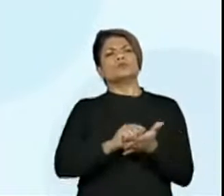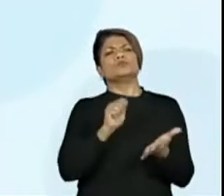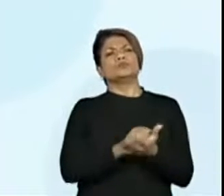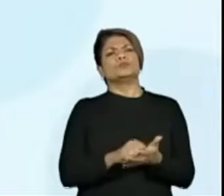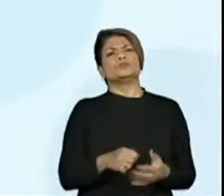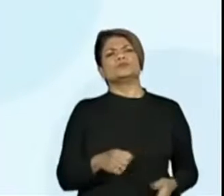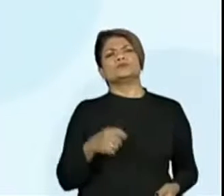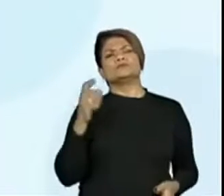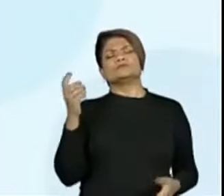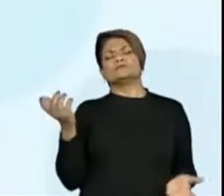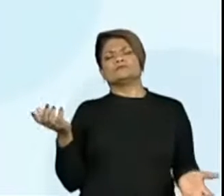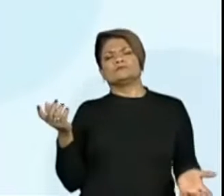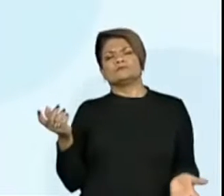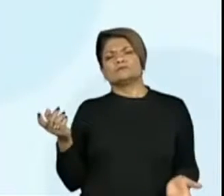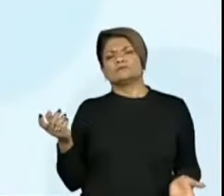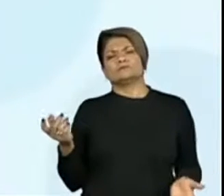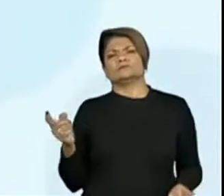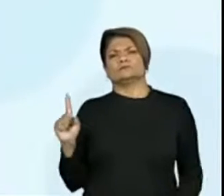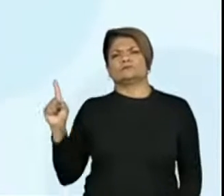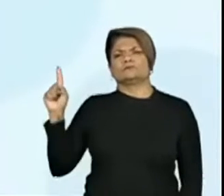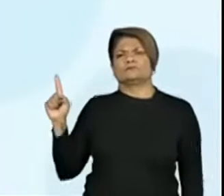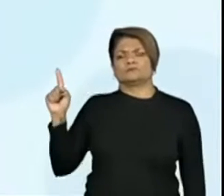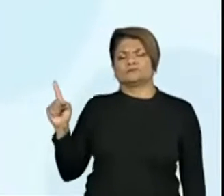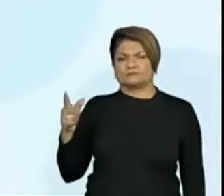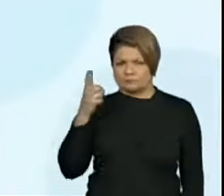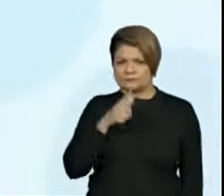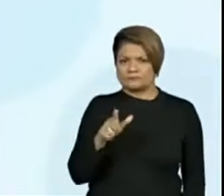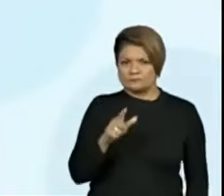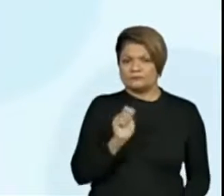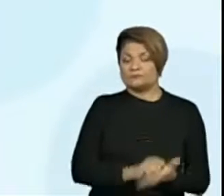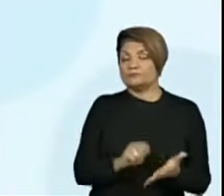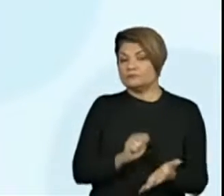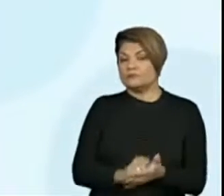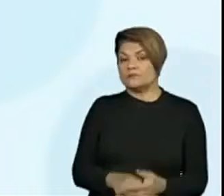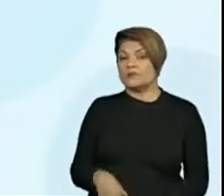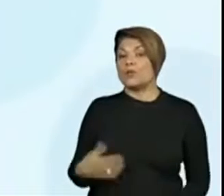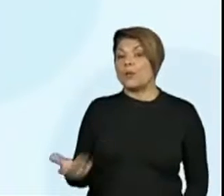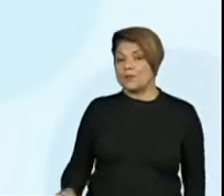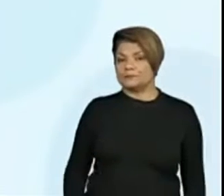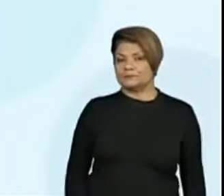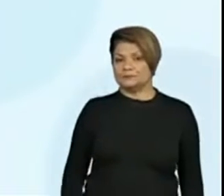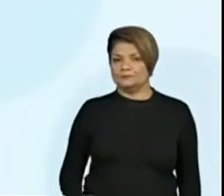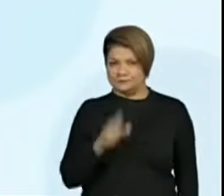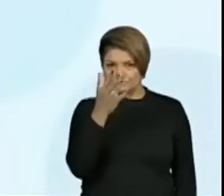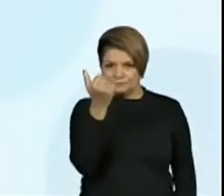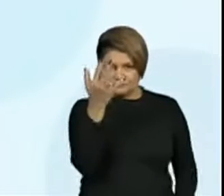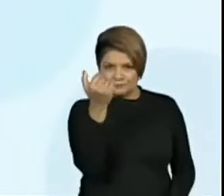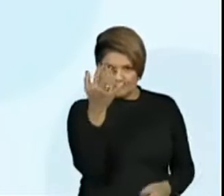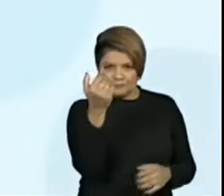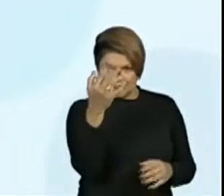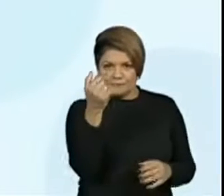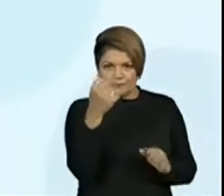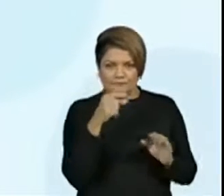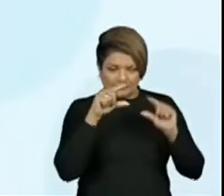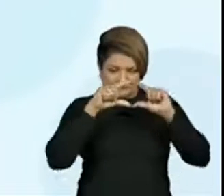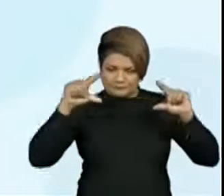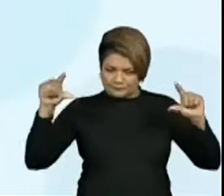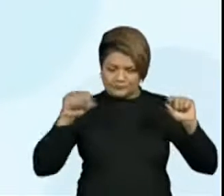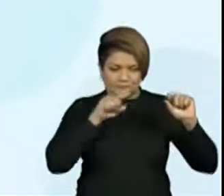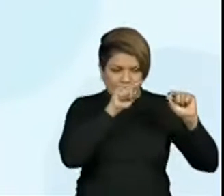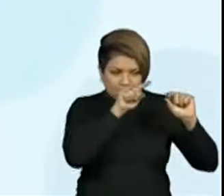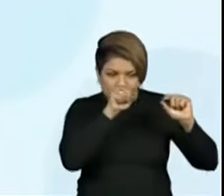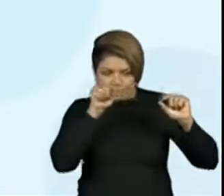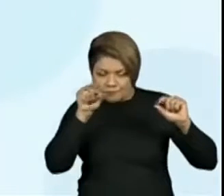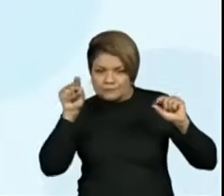Você já consegue realizar a leitura aí? Aponte o seu dedinho aqui na ficha e vá